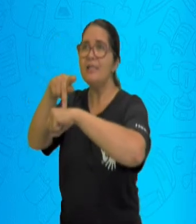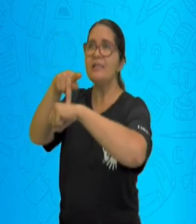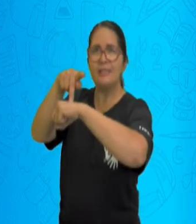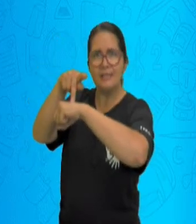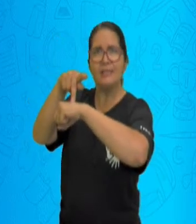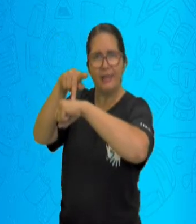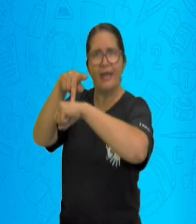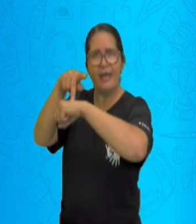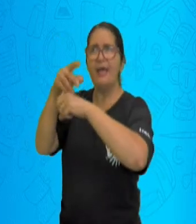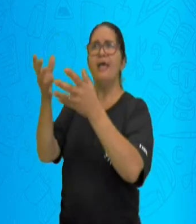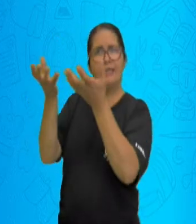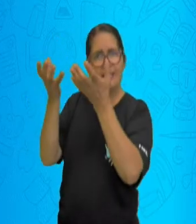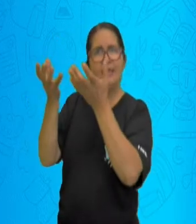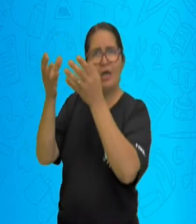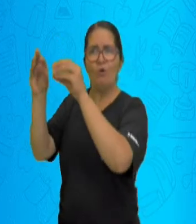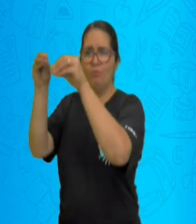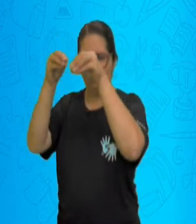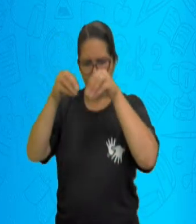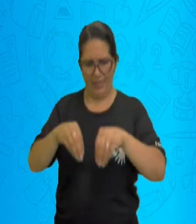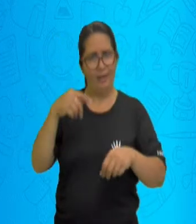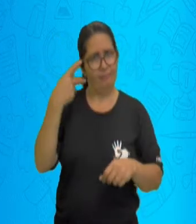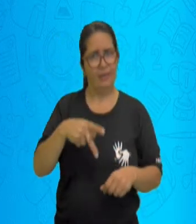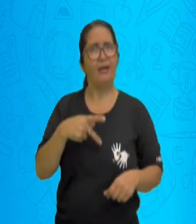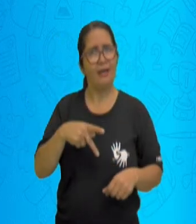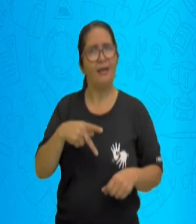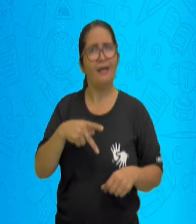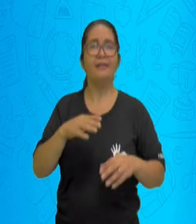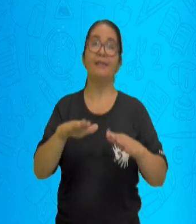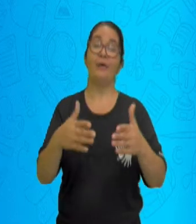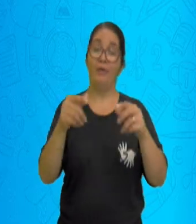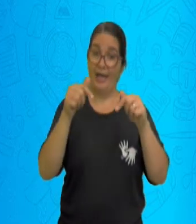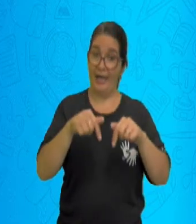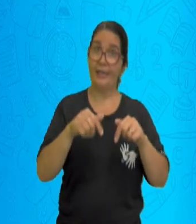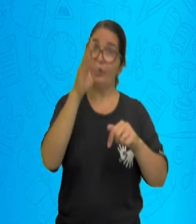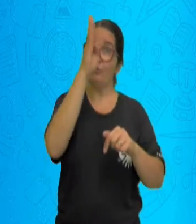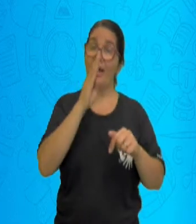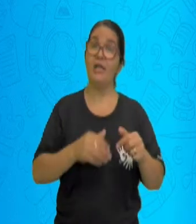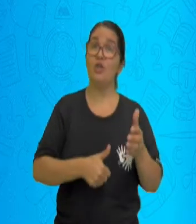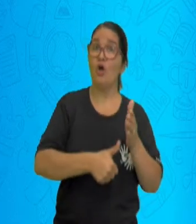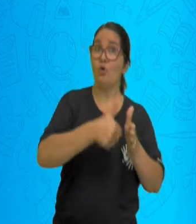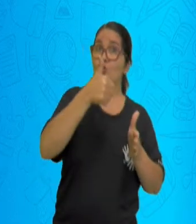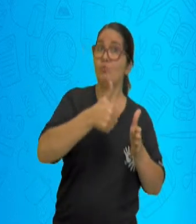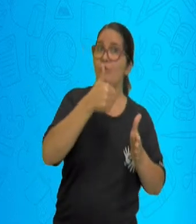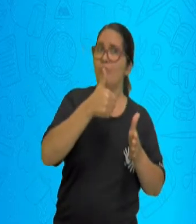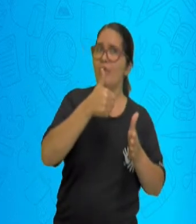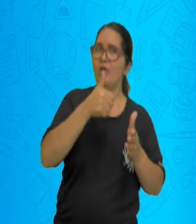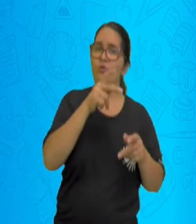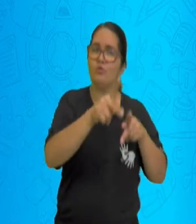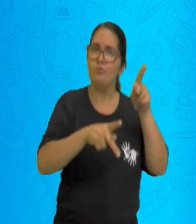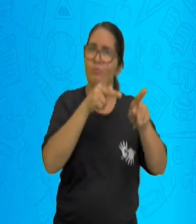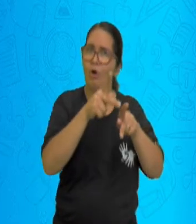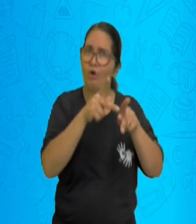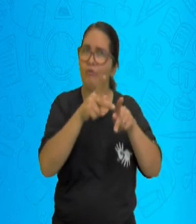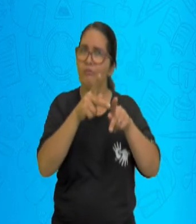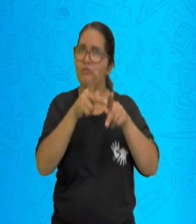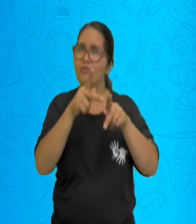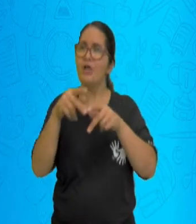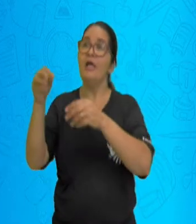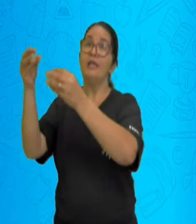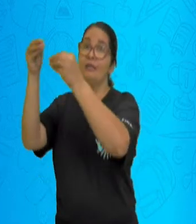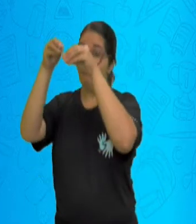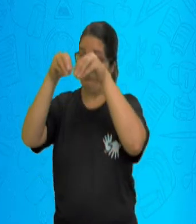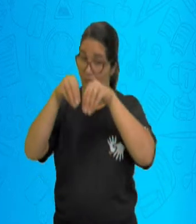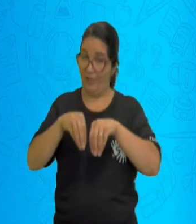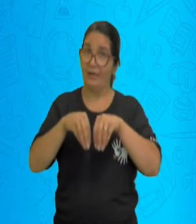no Brasil, vieram os portugueses, depois os alemães, os italianos e os espanhóis. Esses foram os grandes